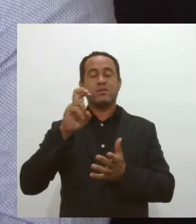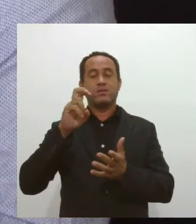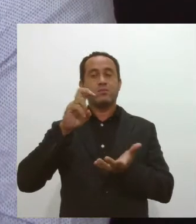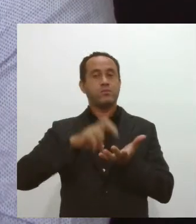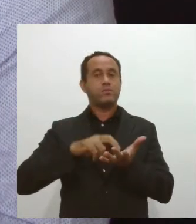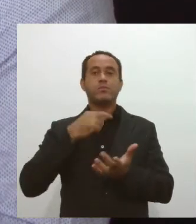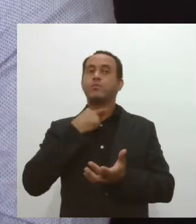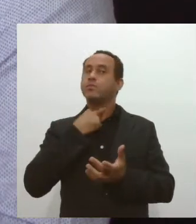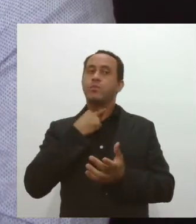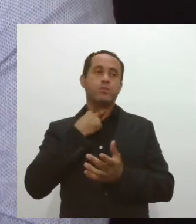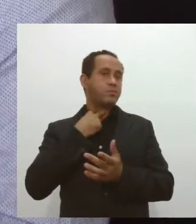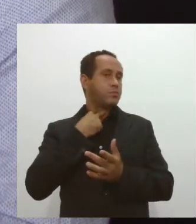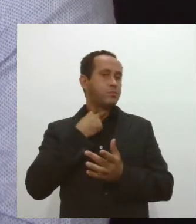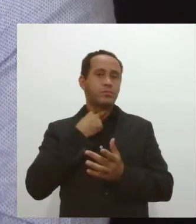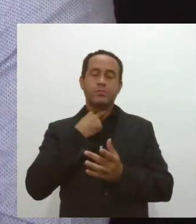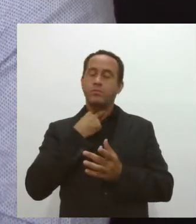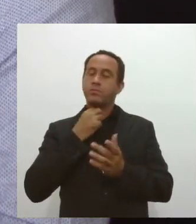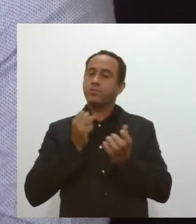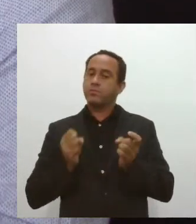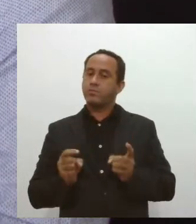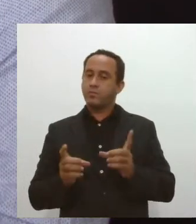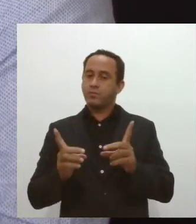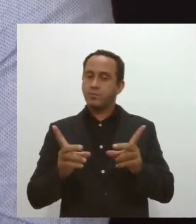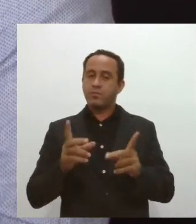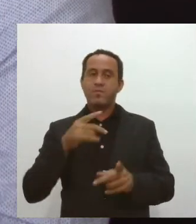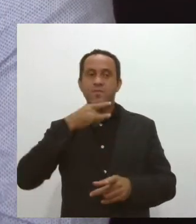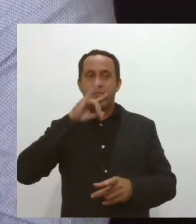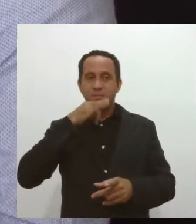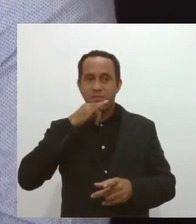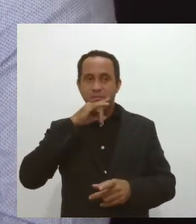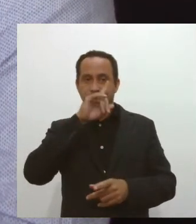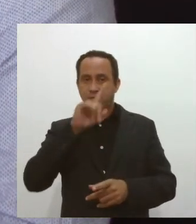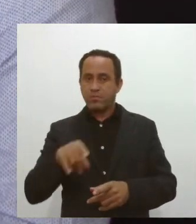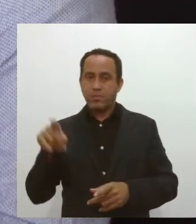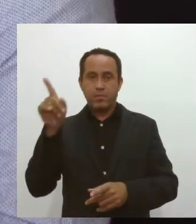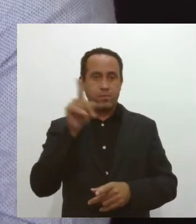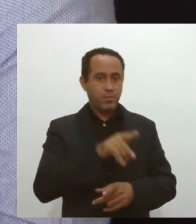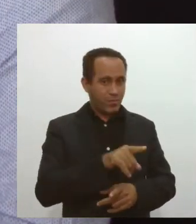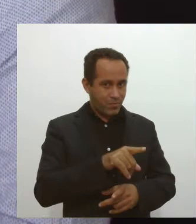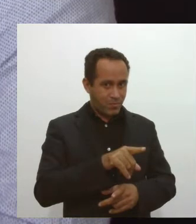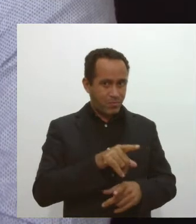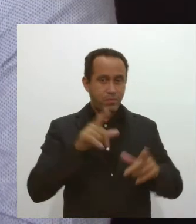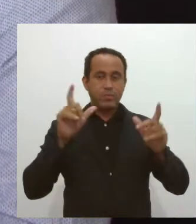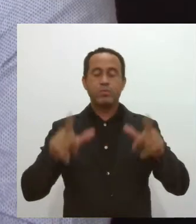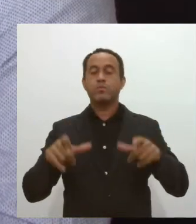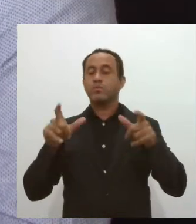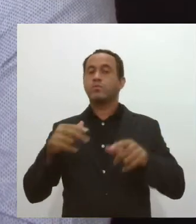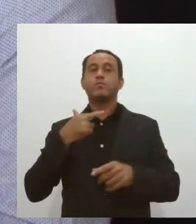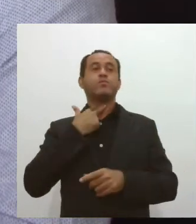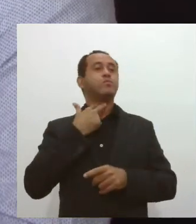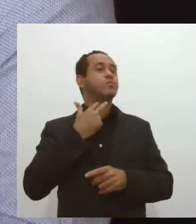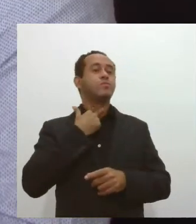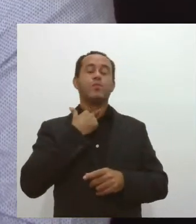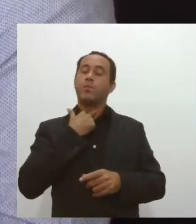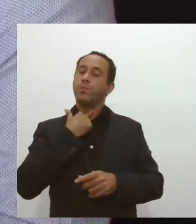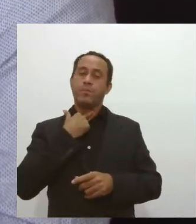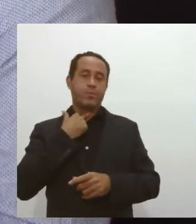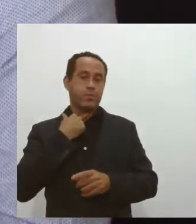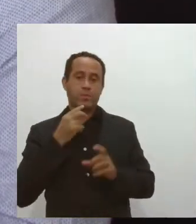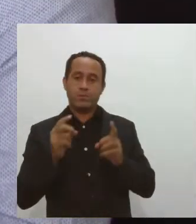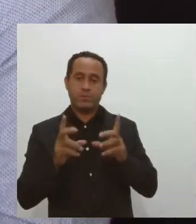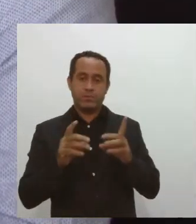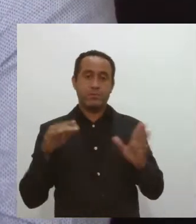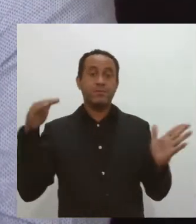pode haver venda de bebidas alcoólicas. Então, esses estabelecimentos também não podem fazer essa comercialização